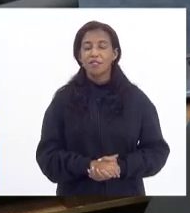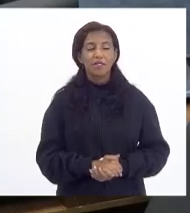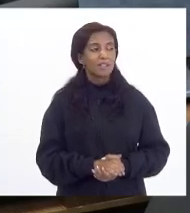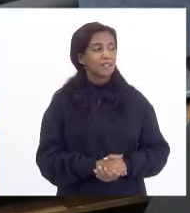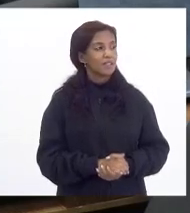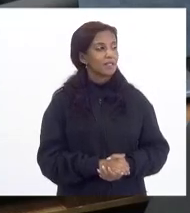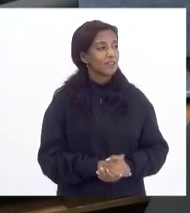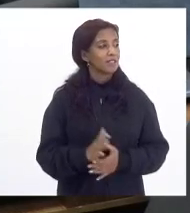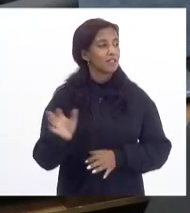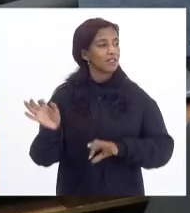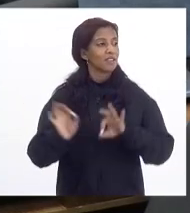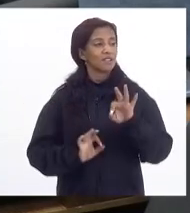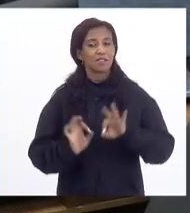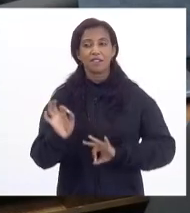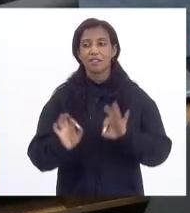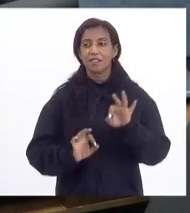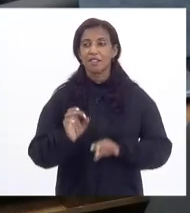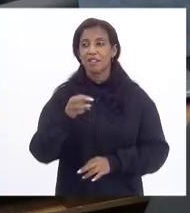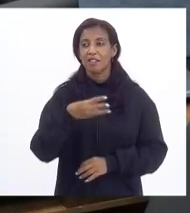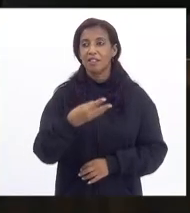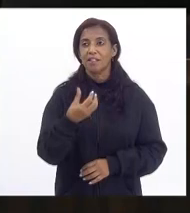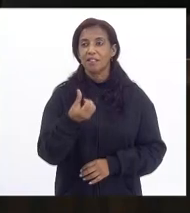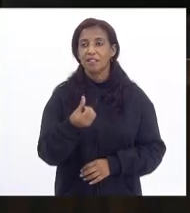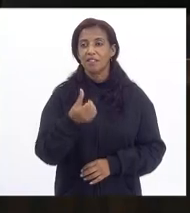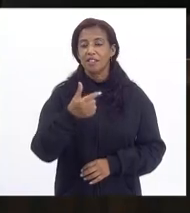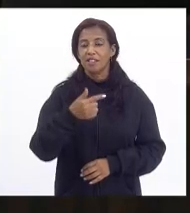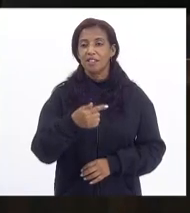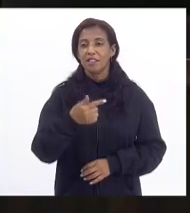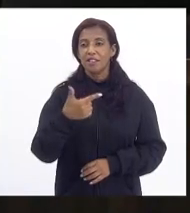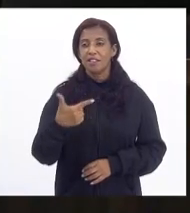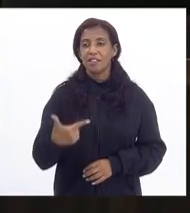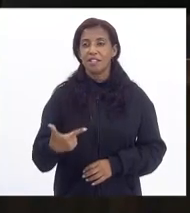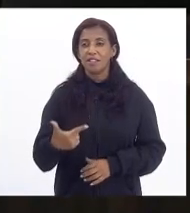No projeto 3672-2021.